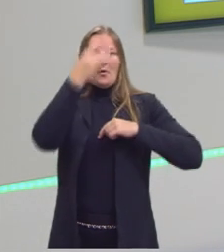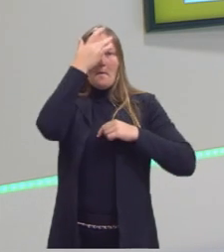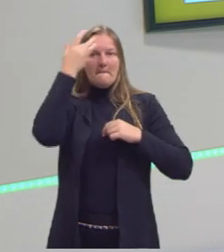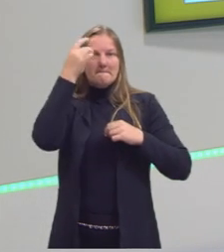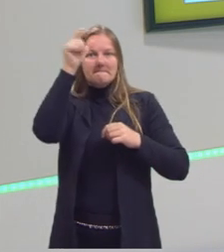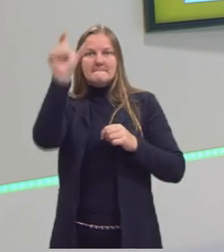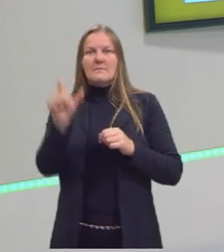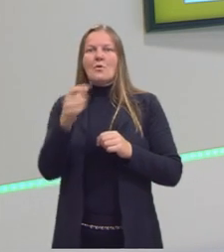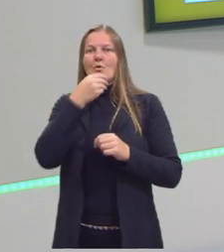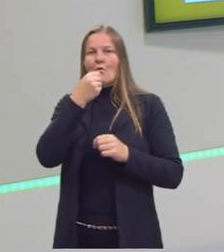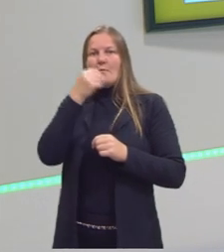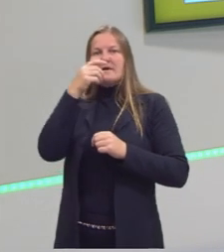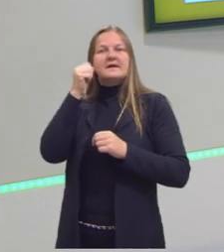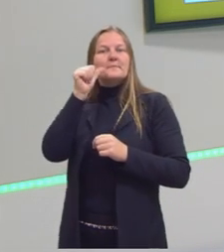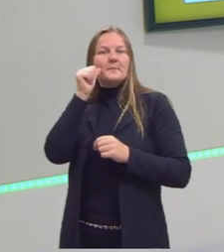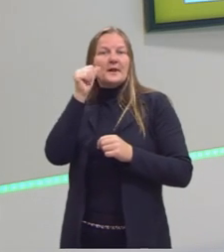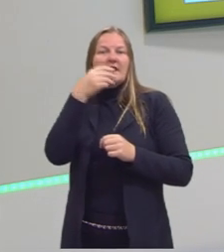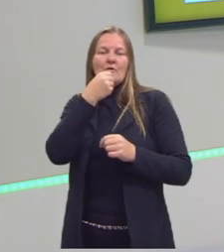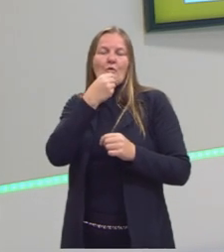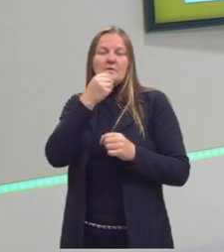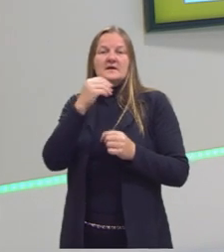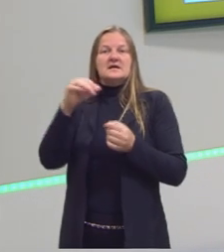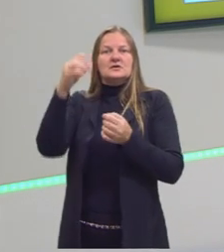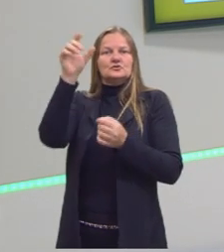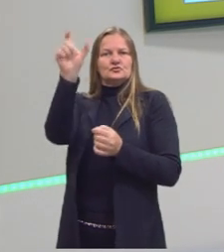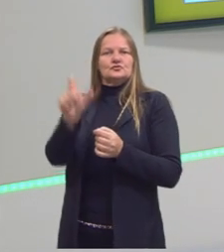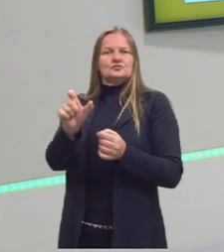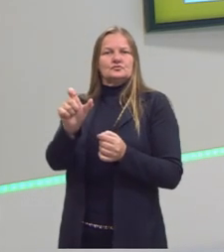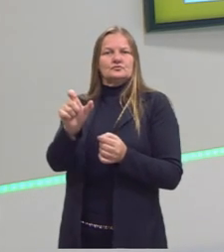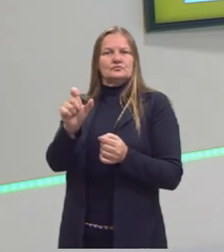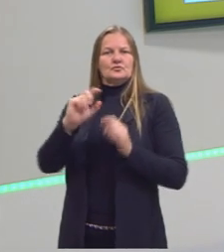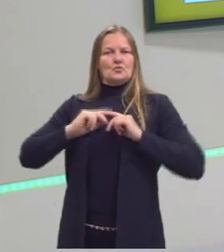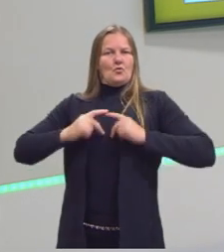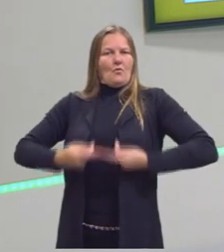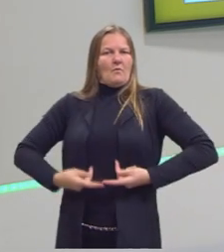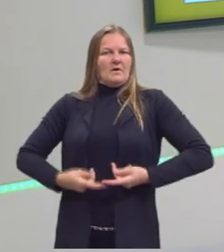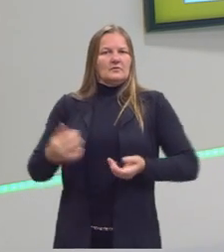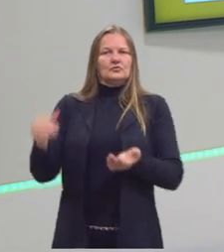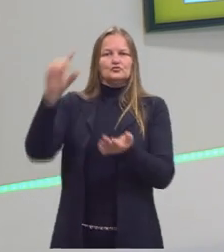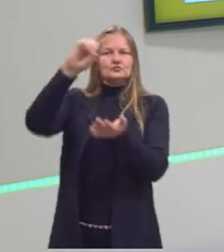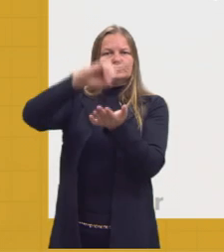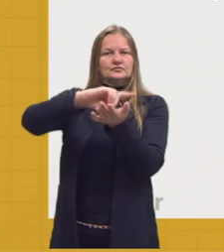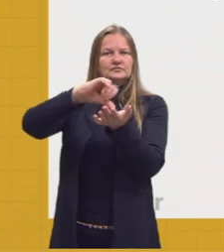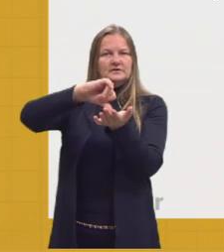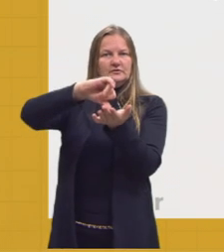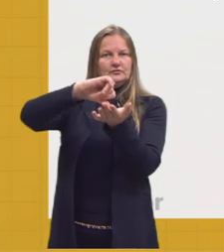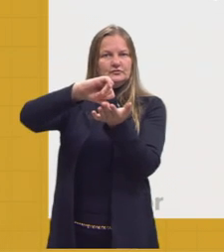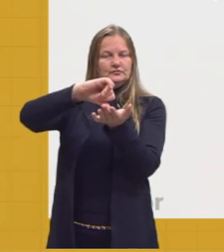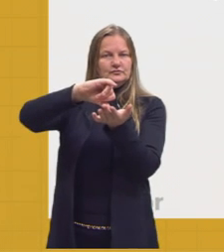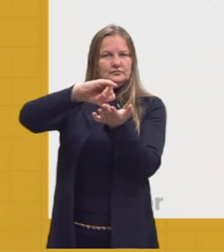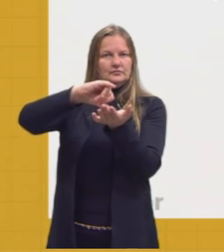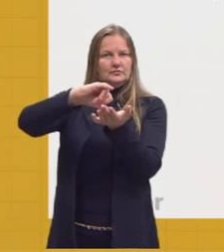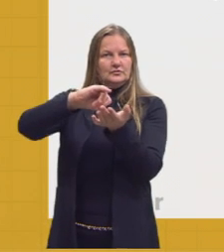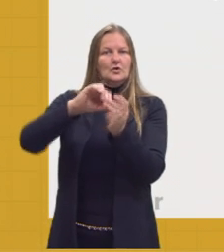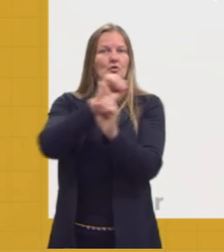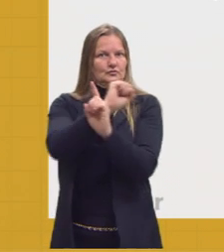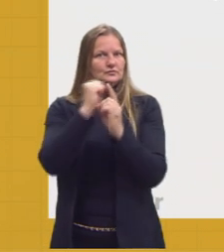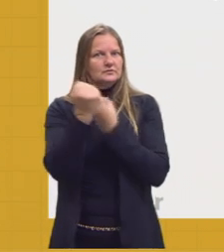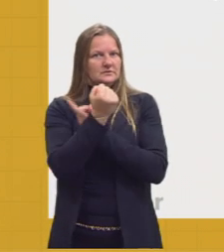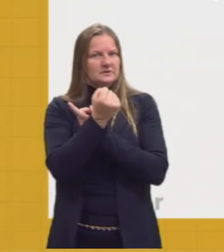literária. Então a gente vai ter o quê? Temos o homem, antropocentrismo, o homem no centro dessa sociedade.